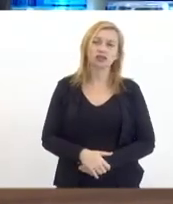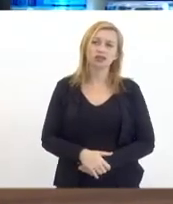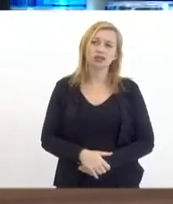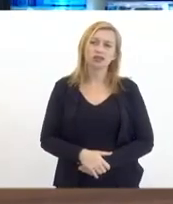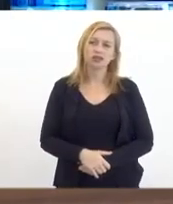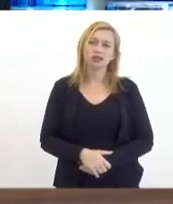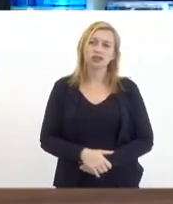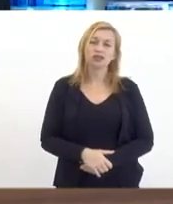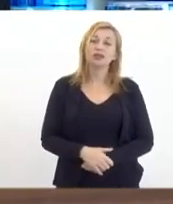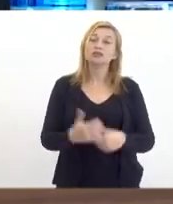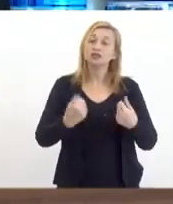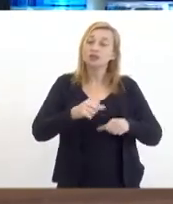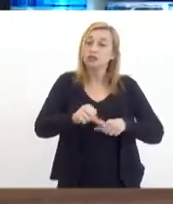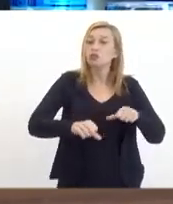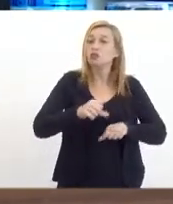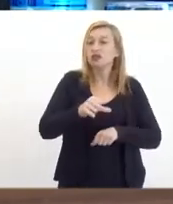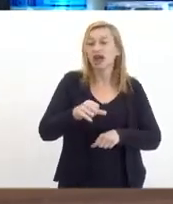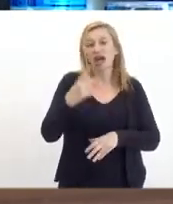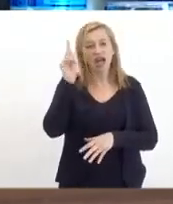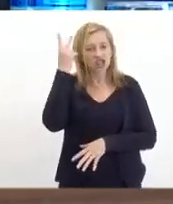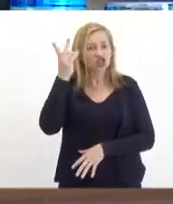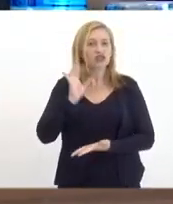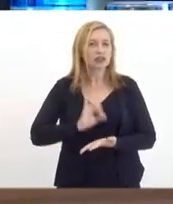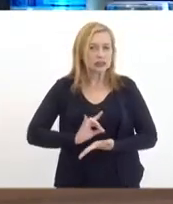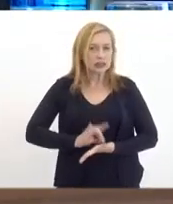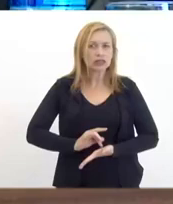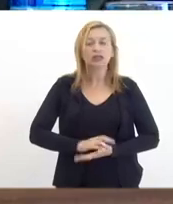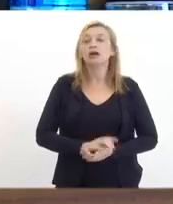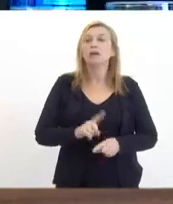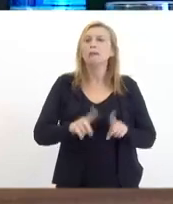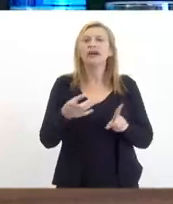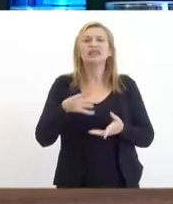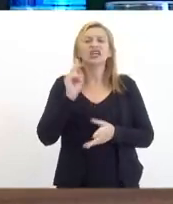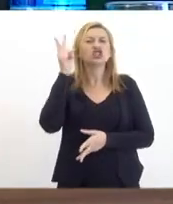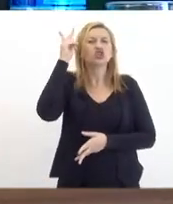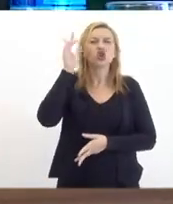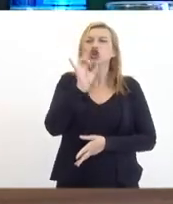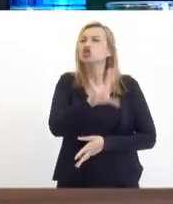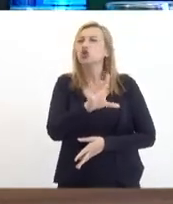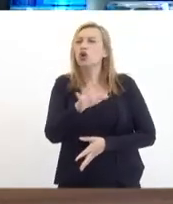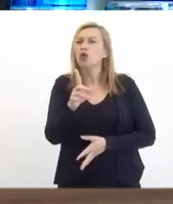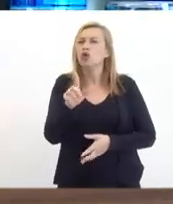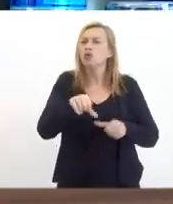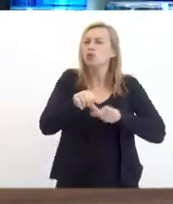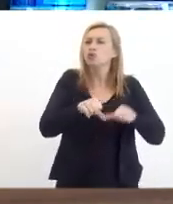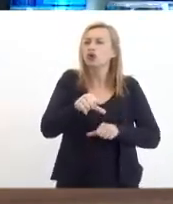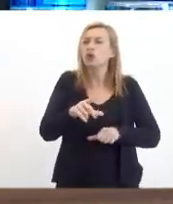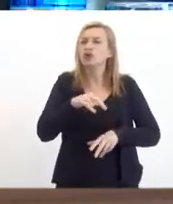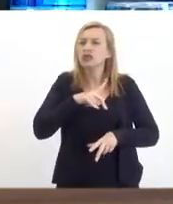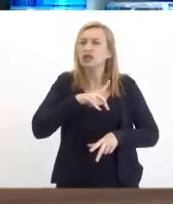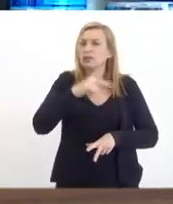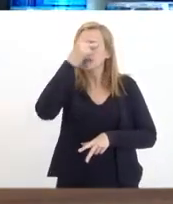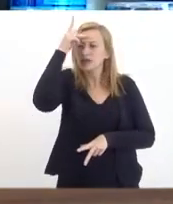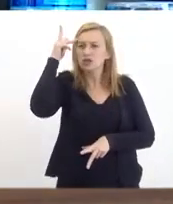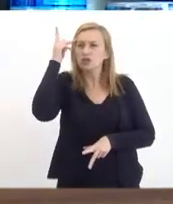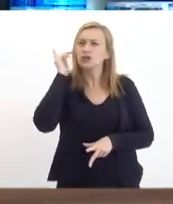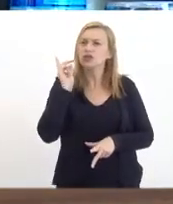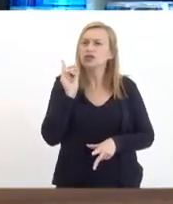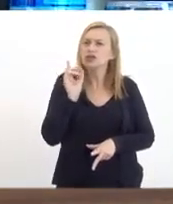para mudarmos realmente a história mas a história só muda quando nós temos realmente pessoas que tem um